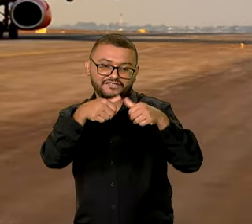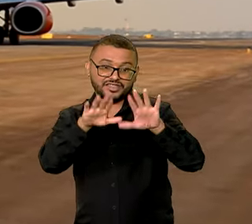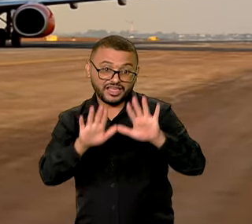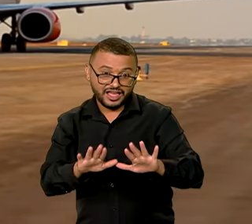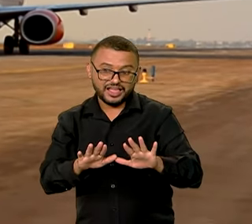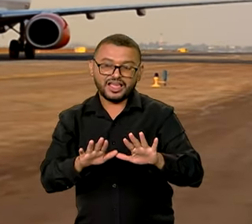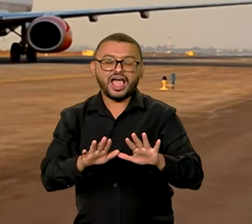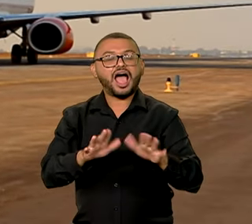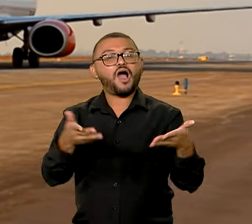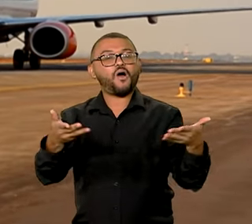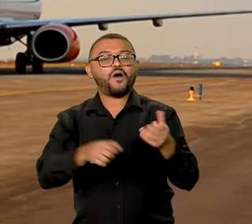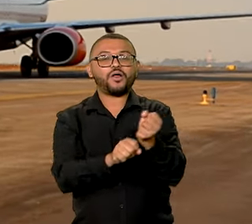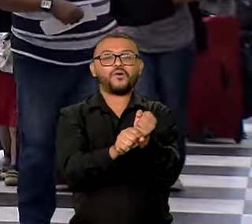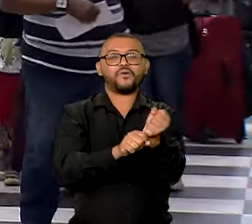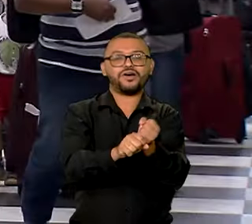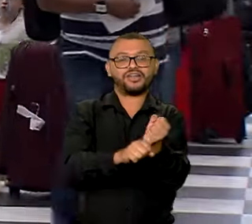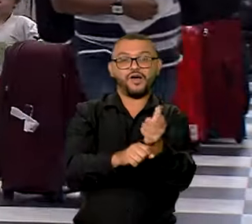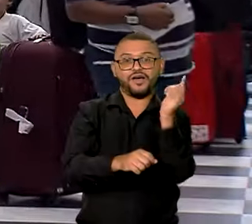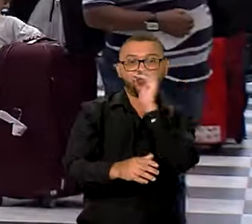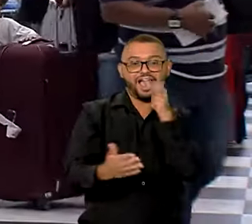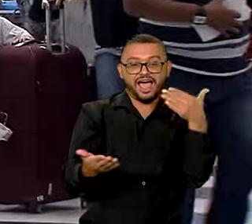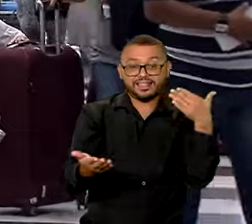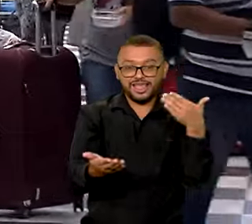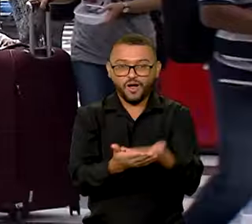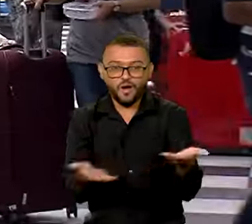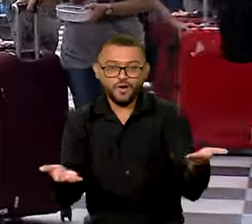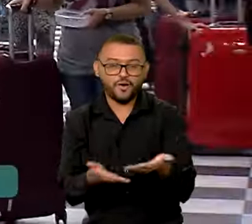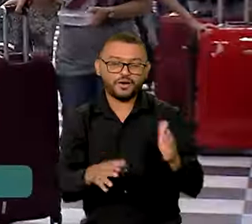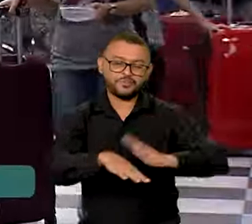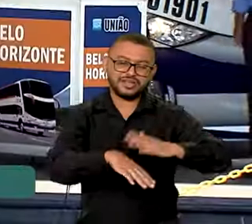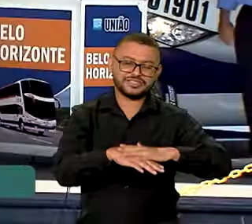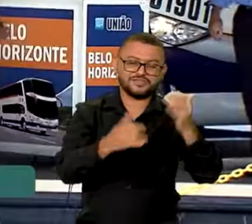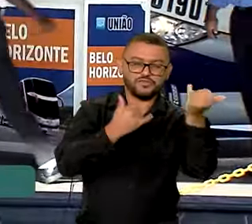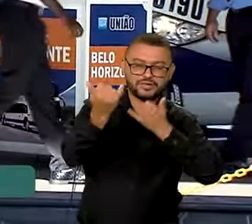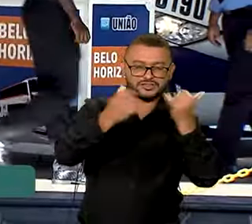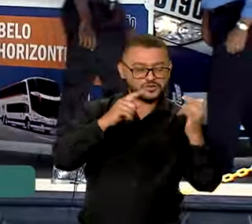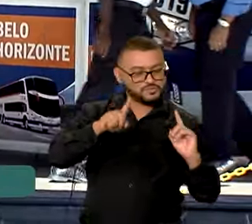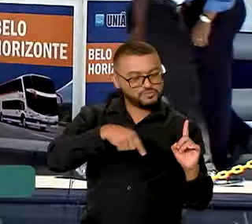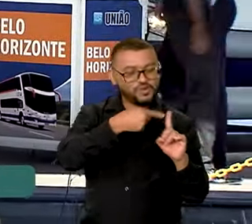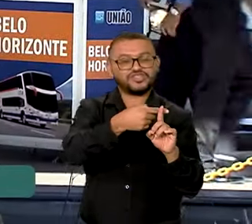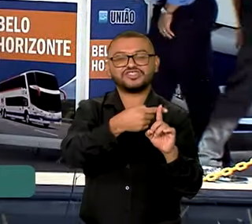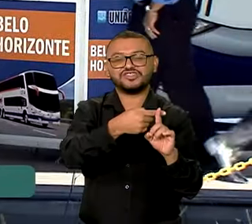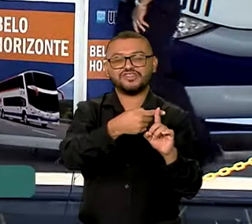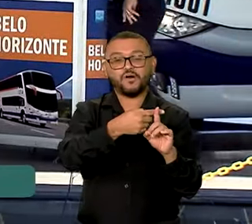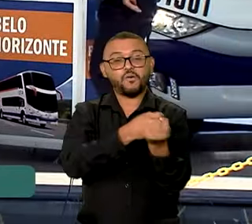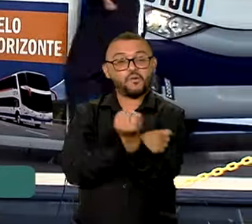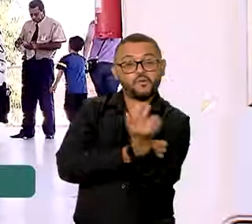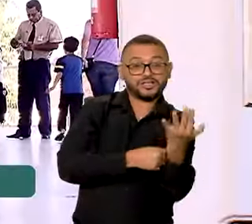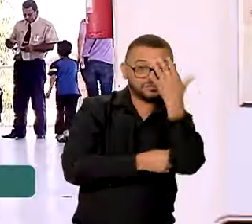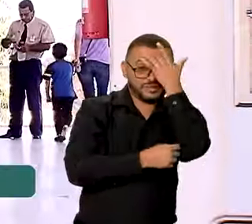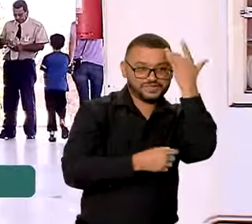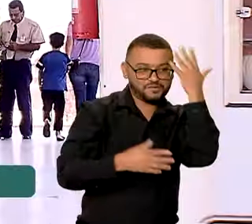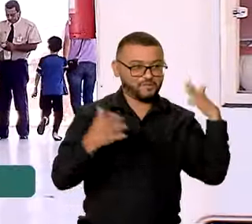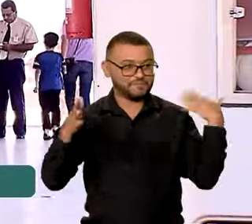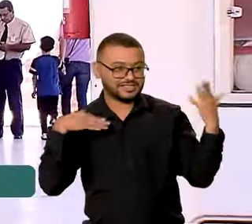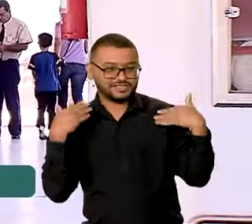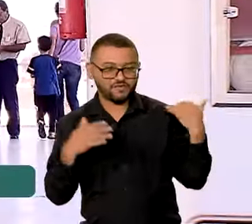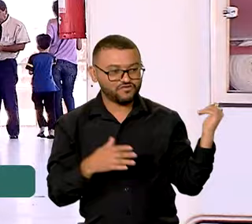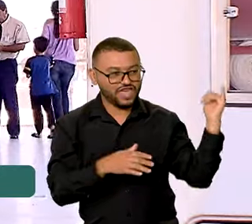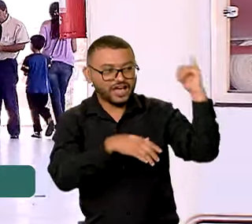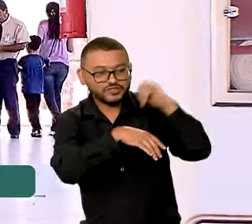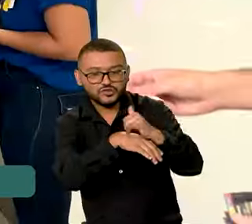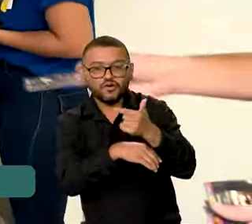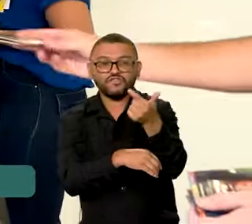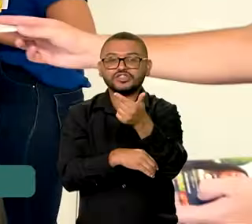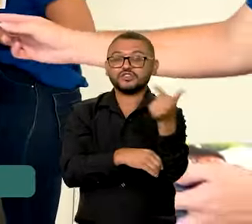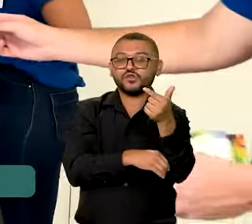E só neste ano, até agora, os dados também são positivos. O volume de viajantes cresceu 22